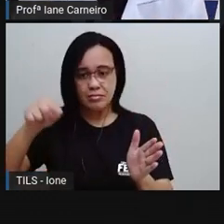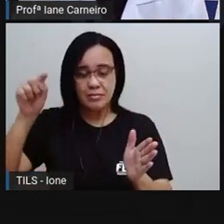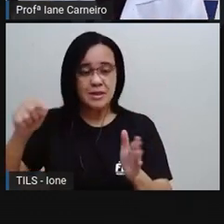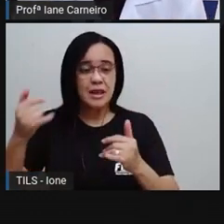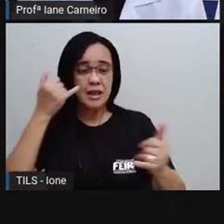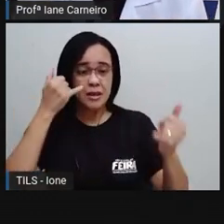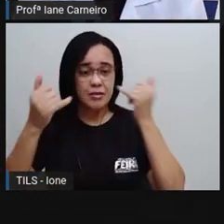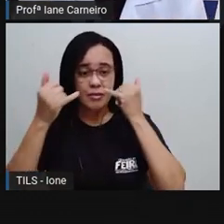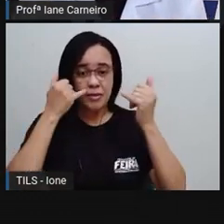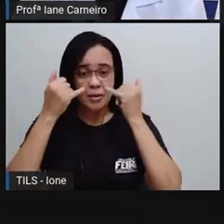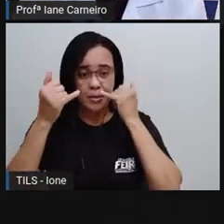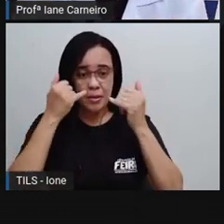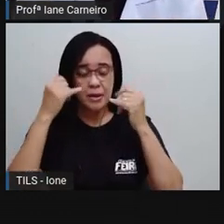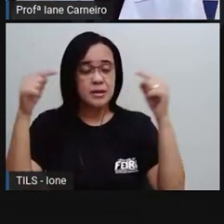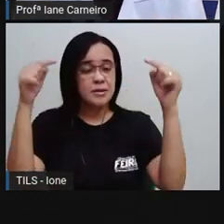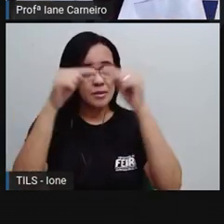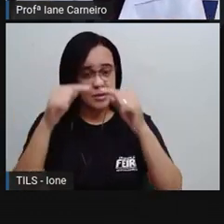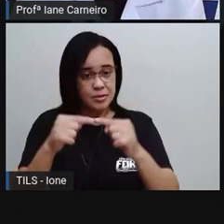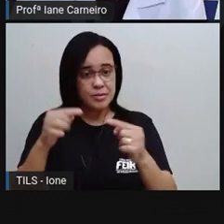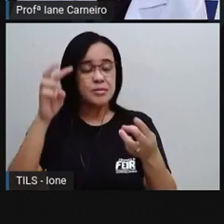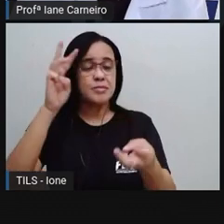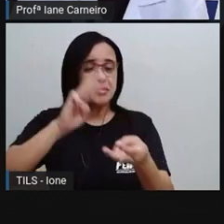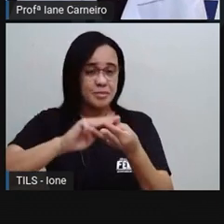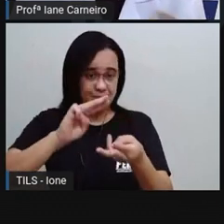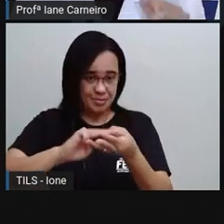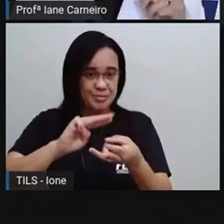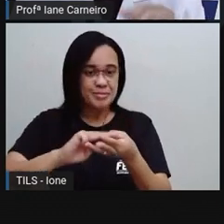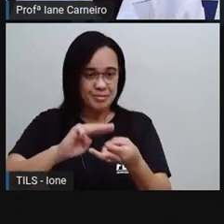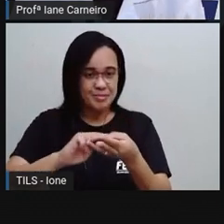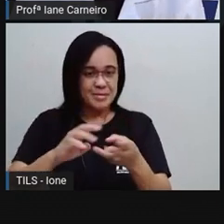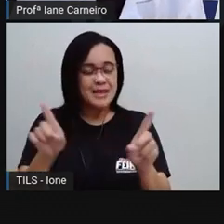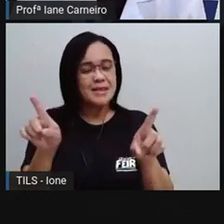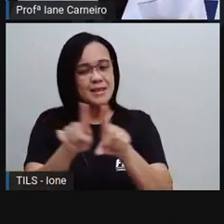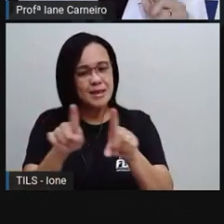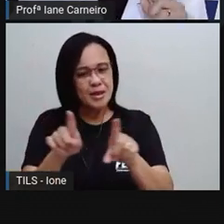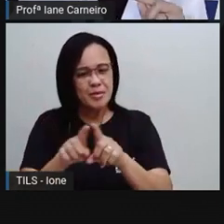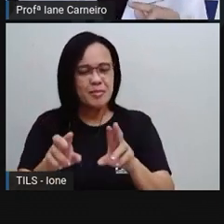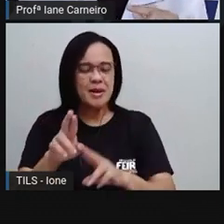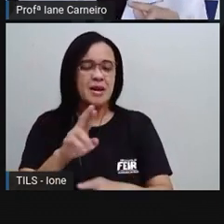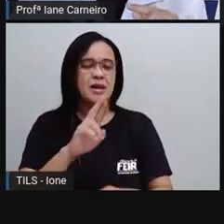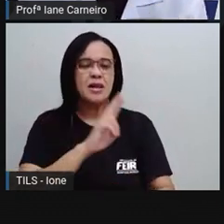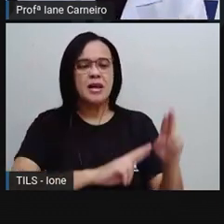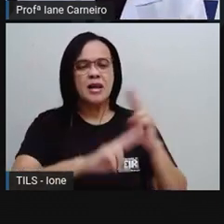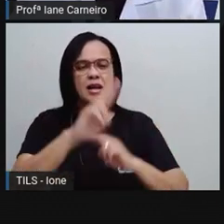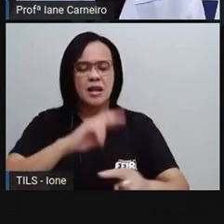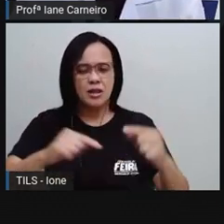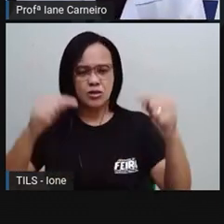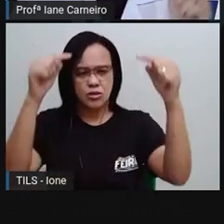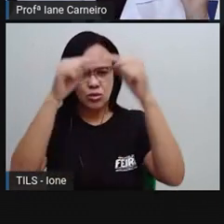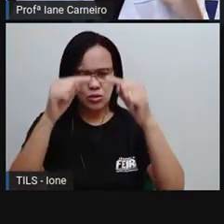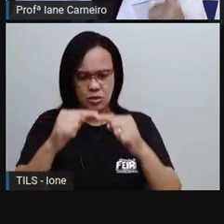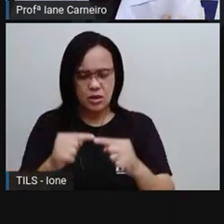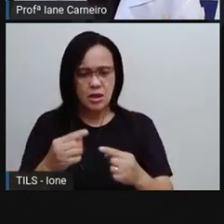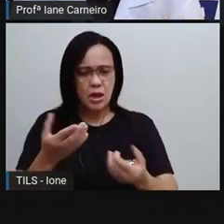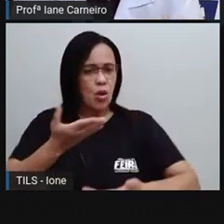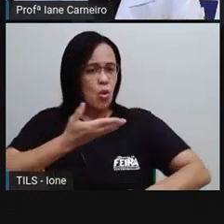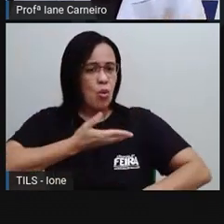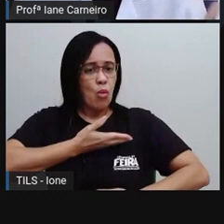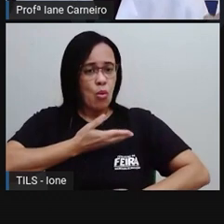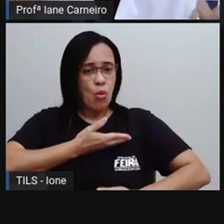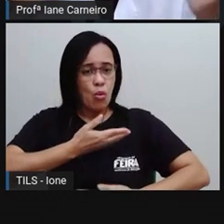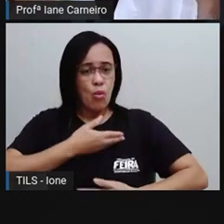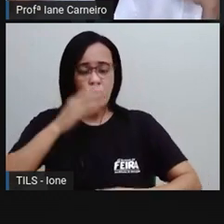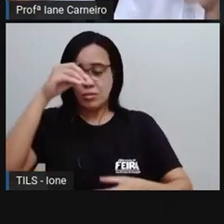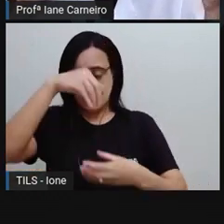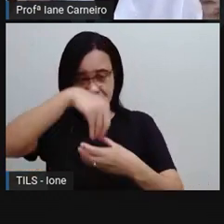tem a ver com matemática, tá certo? Também nós vamos relacionar os sentidos do nosso corpo às suas funções.